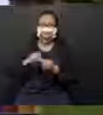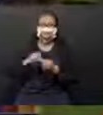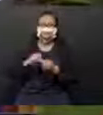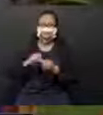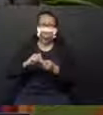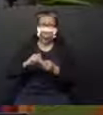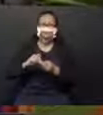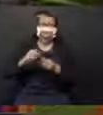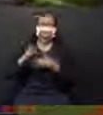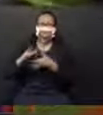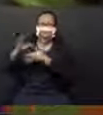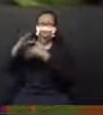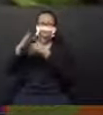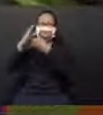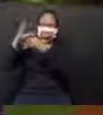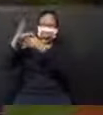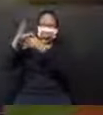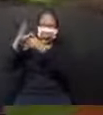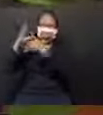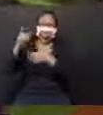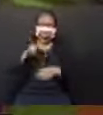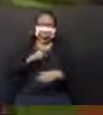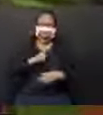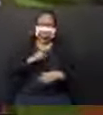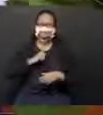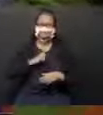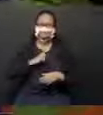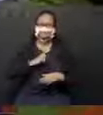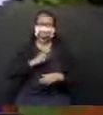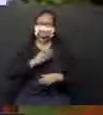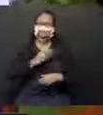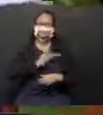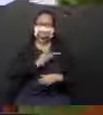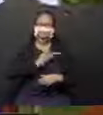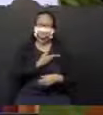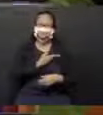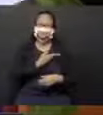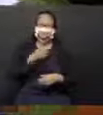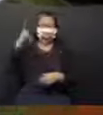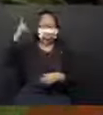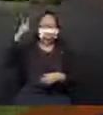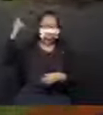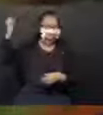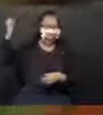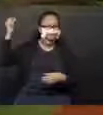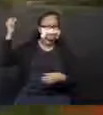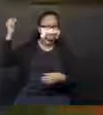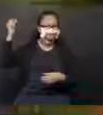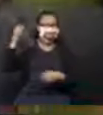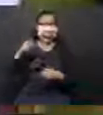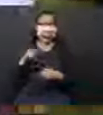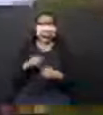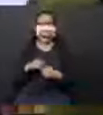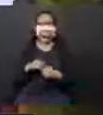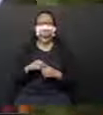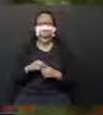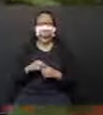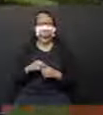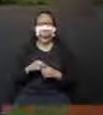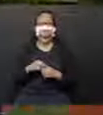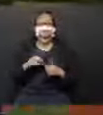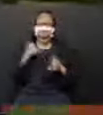Além da Tinker Bell, tinha o Andy, os irmãos da Wendy. Ah, é verdade. Agora eu estou me lembrando. E tem uma parte super